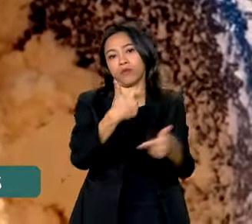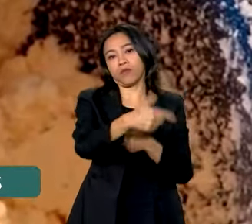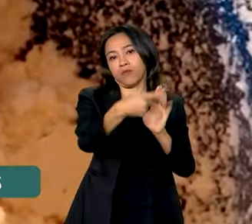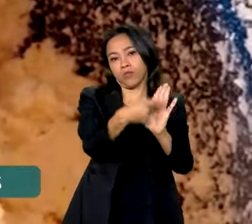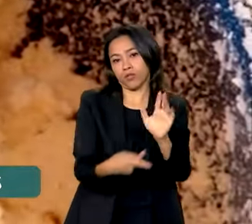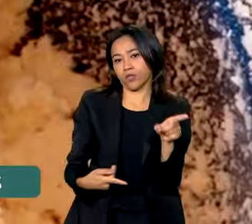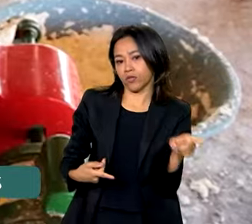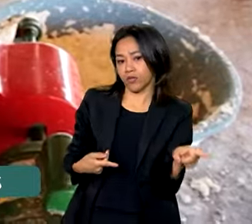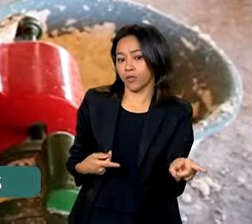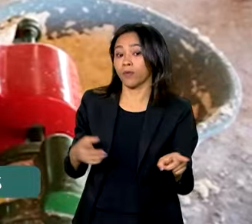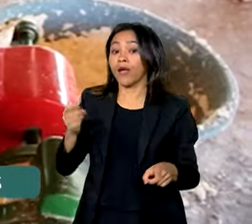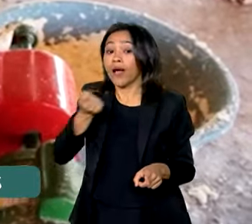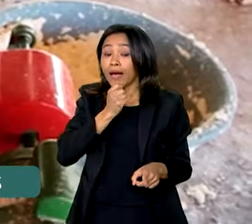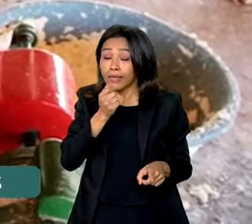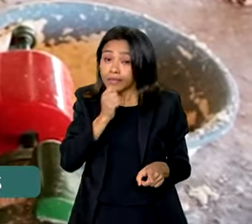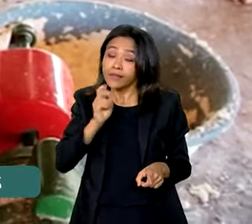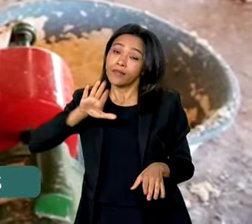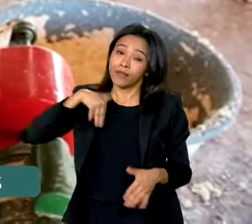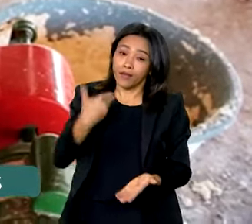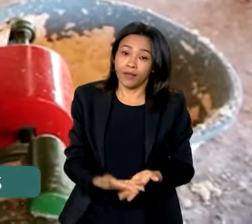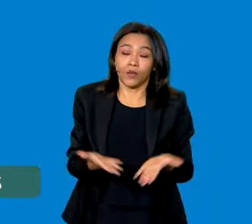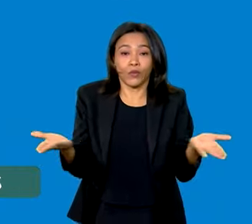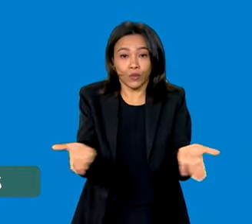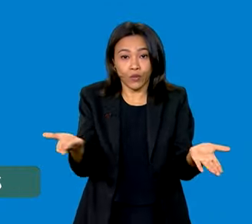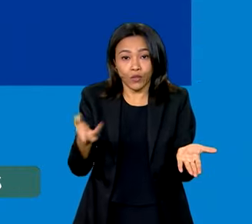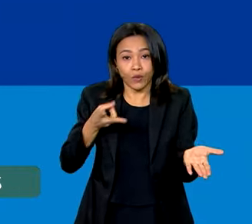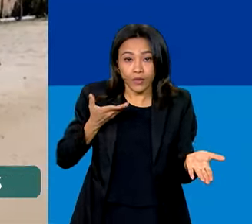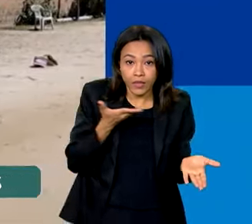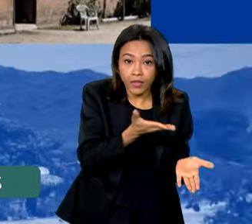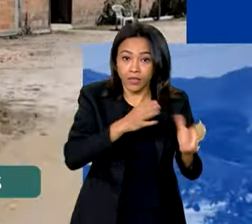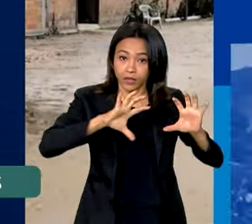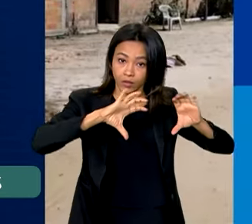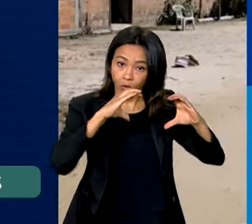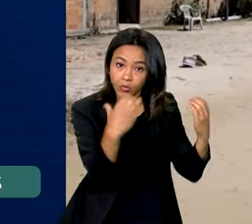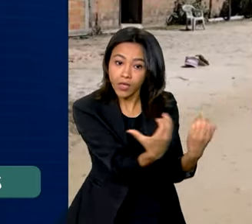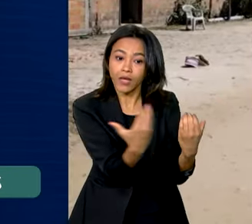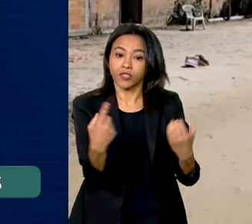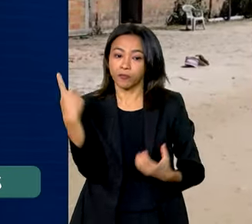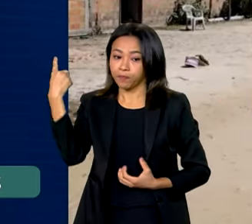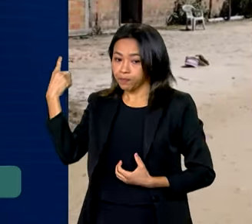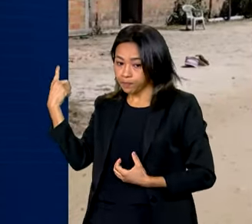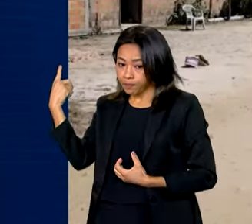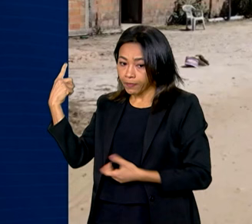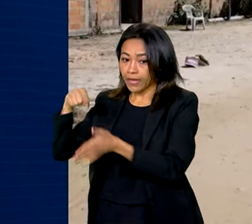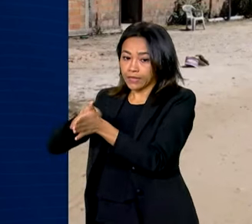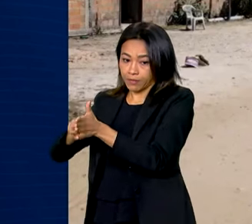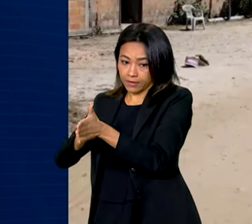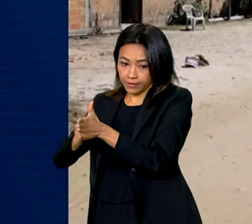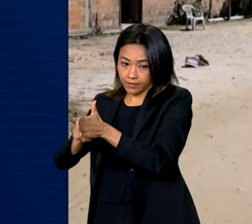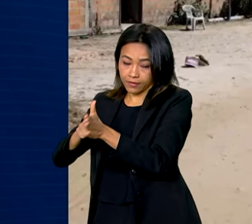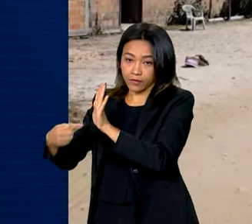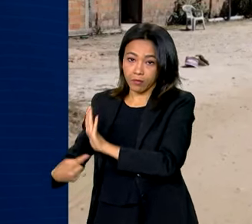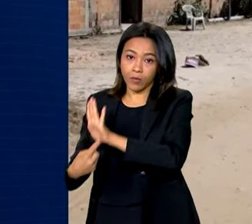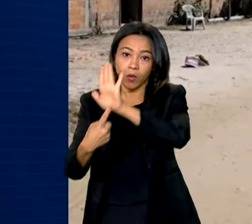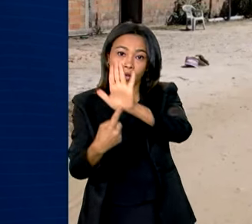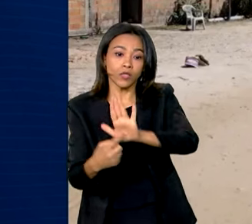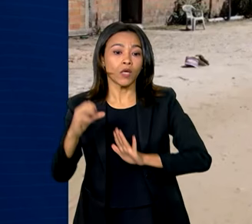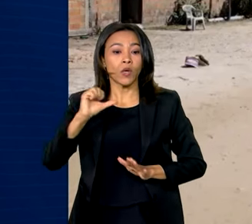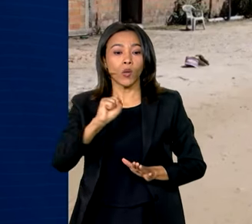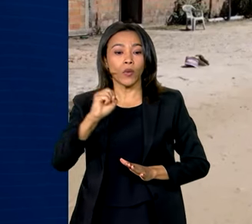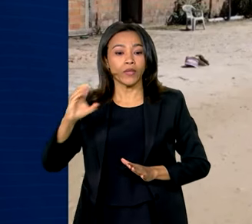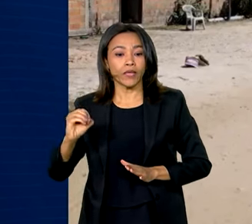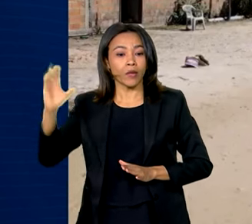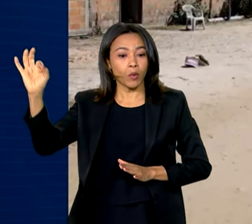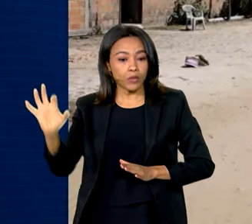que ainda hoje persiste nessas comunidades. Ainda segundo o Censo 2022, quase 80% dos